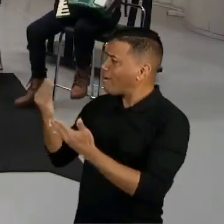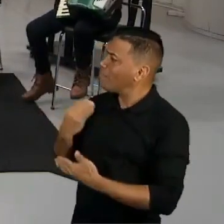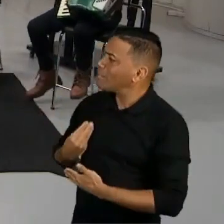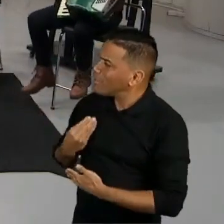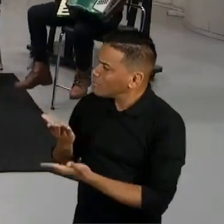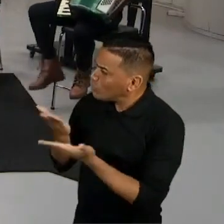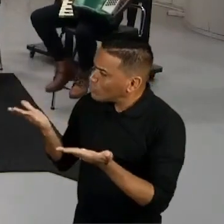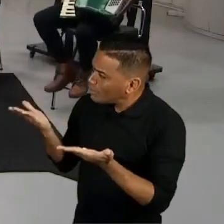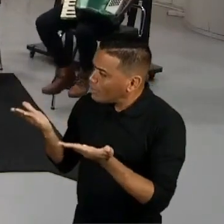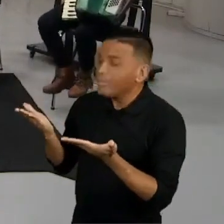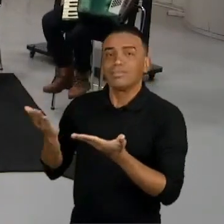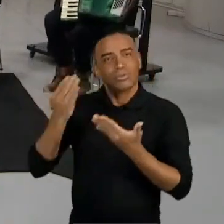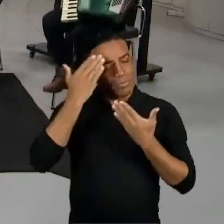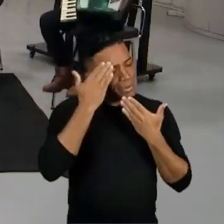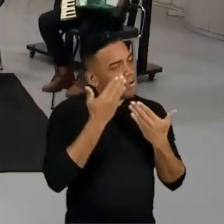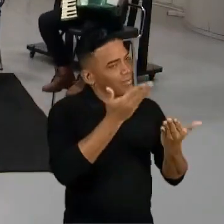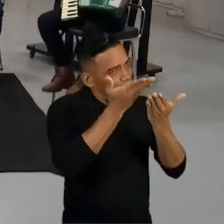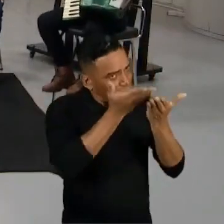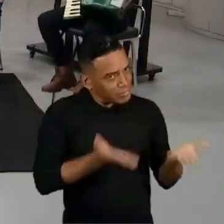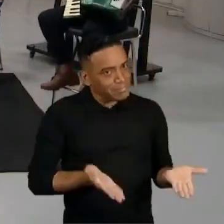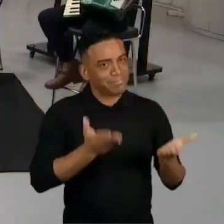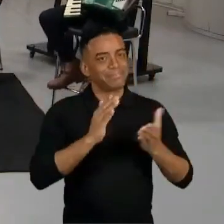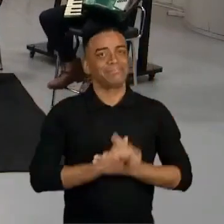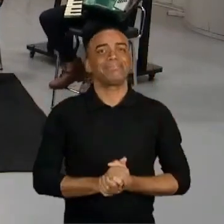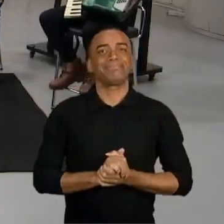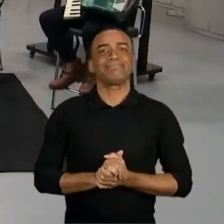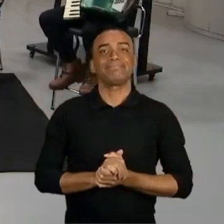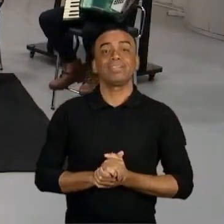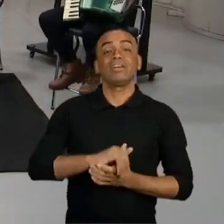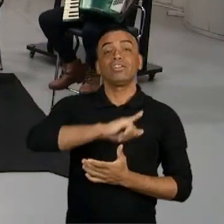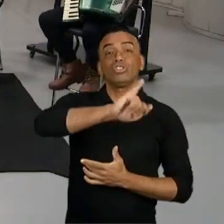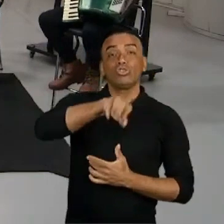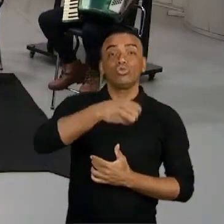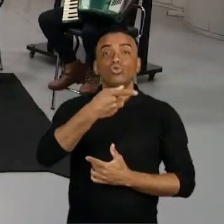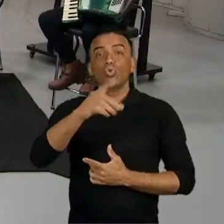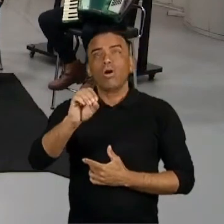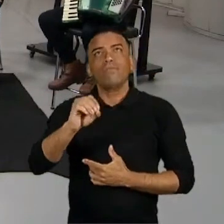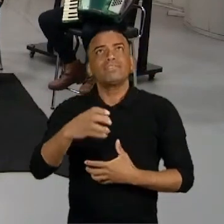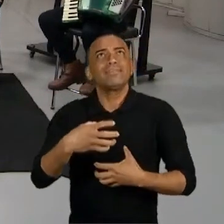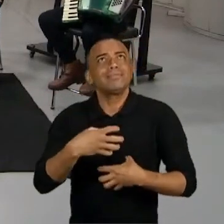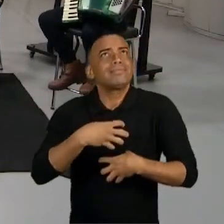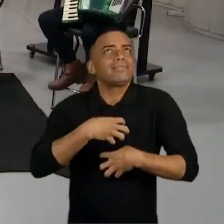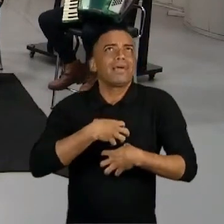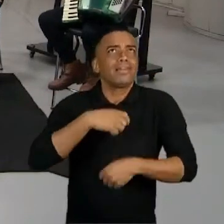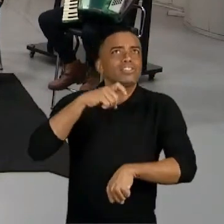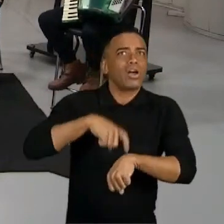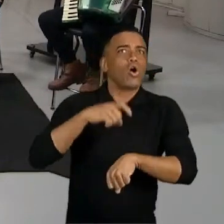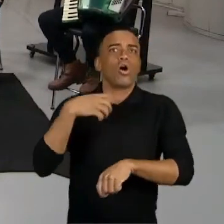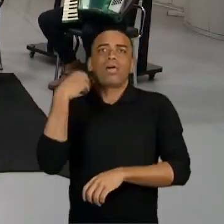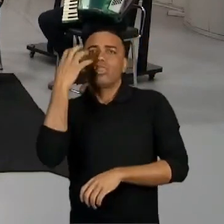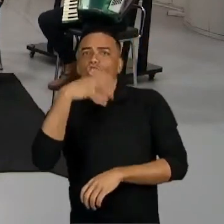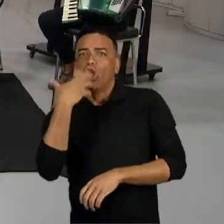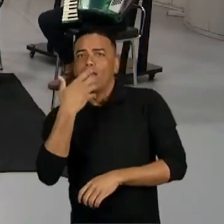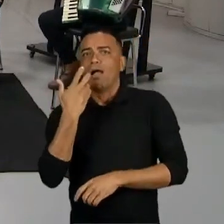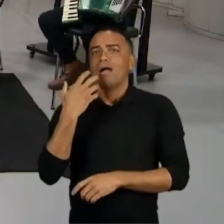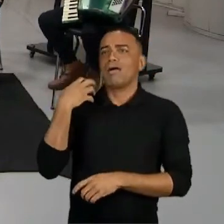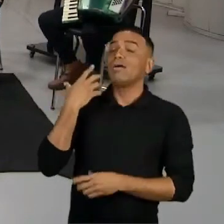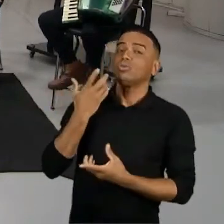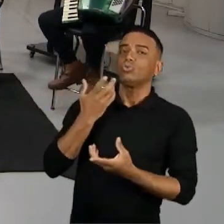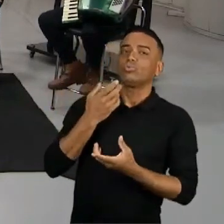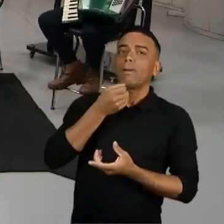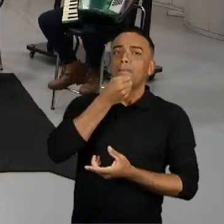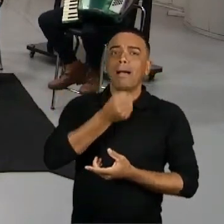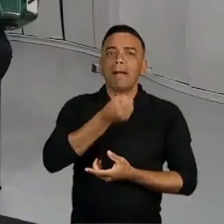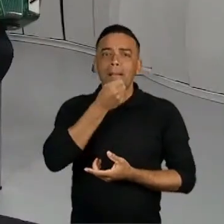de vocês. Obrigado a vocês. João Ozanã, como você se sente tocando, cantando? Isso te gera algum prazer?